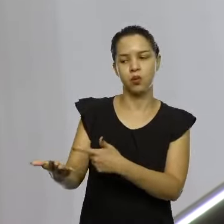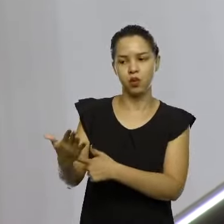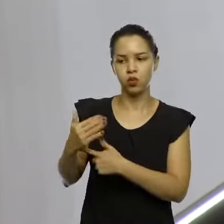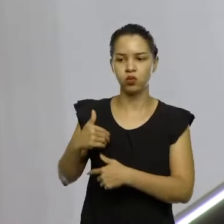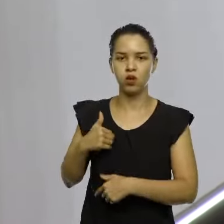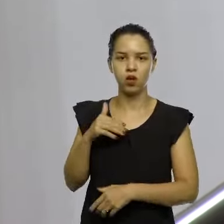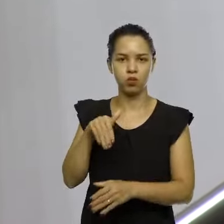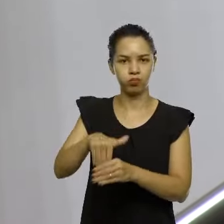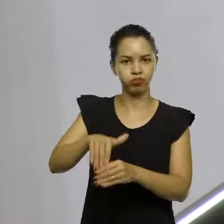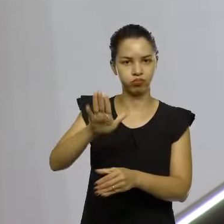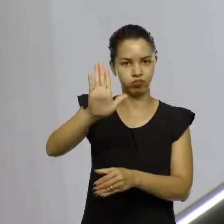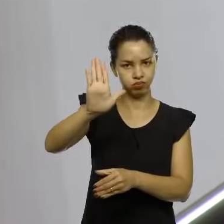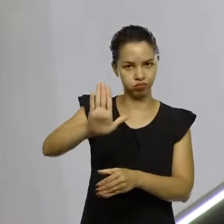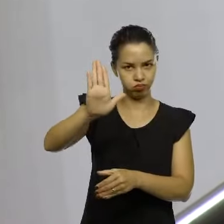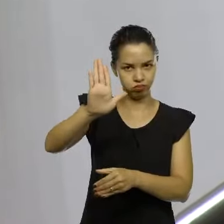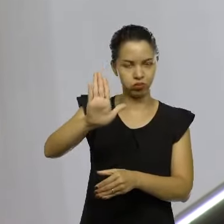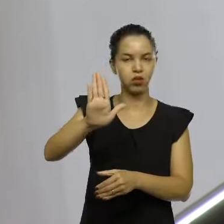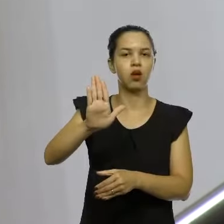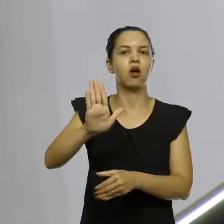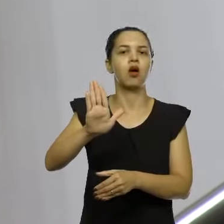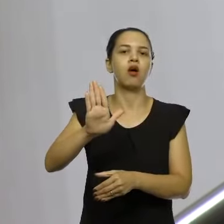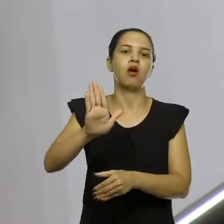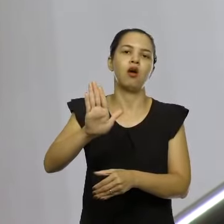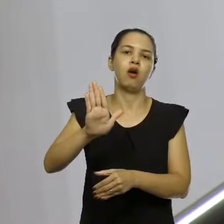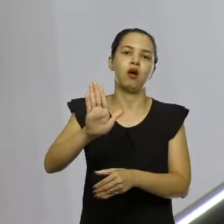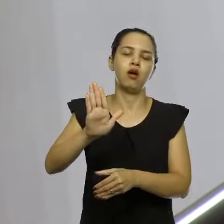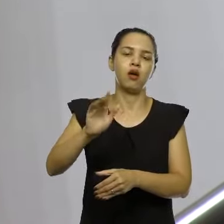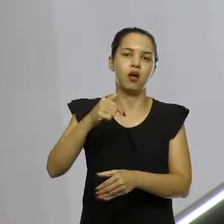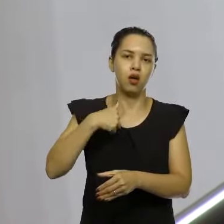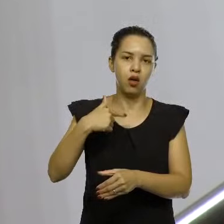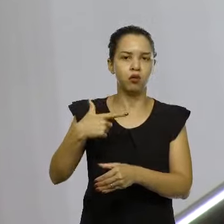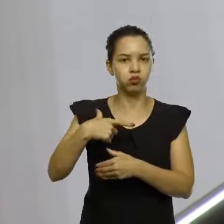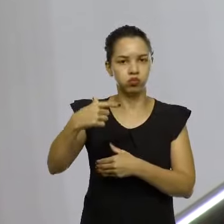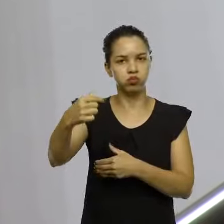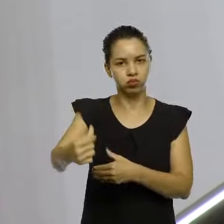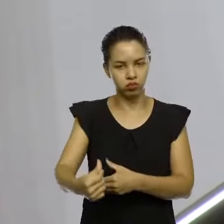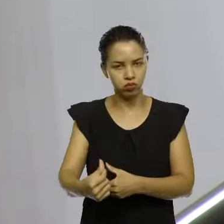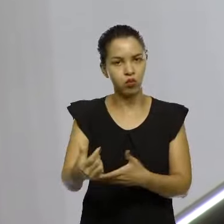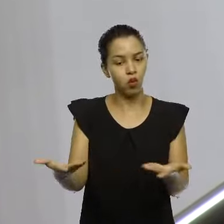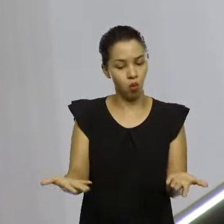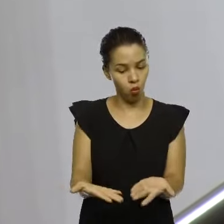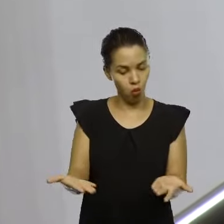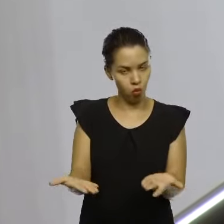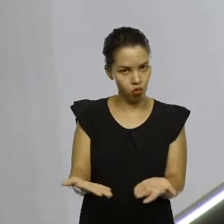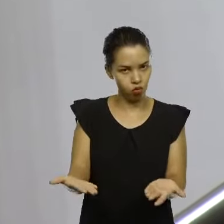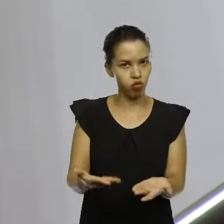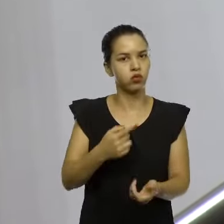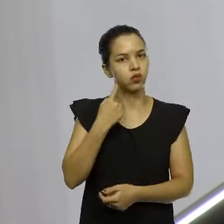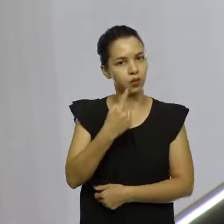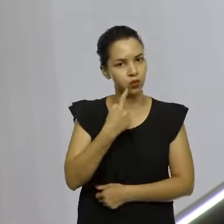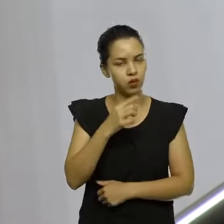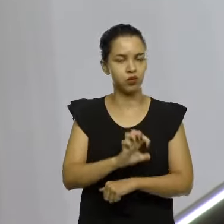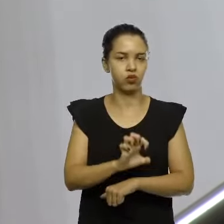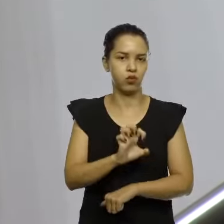disposição para concorrer a um pleito eleitoral, e assim poder hoje estar deputado estadual.